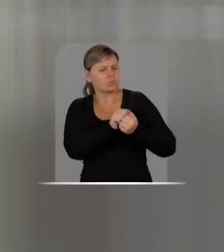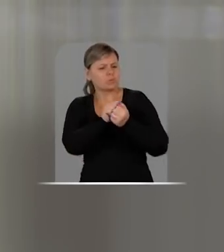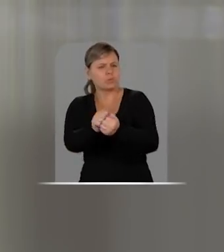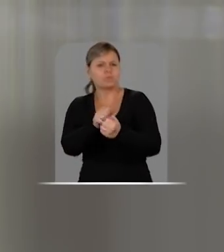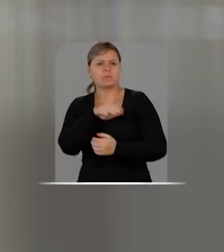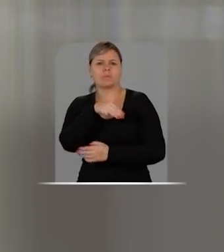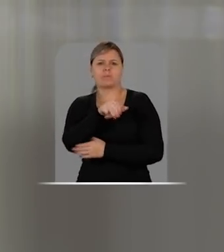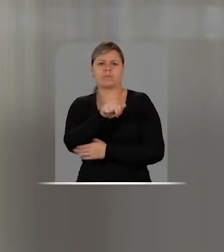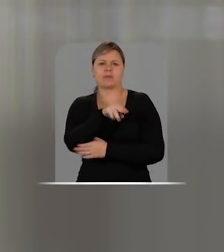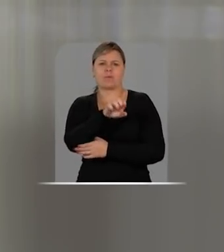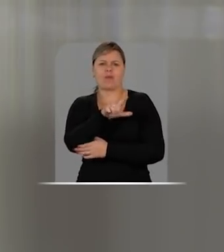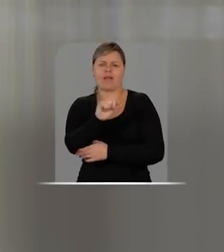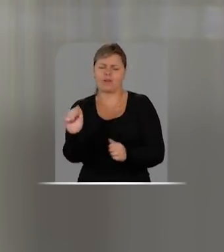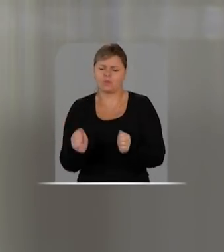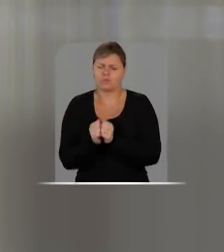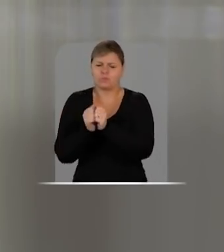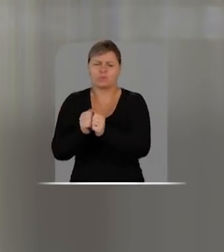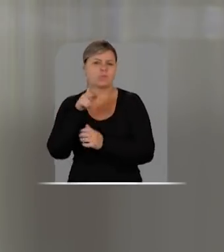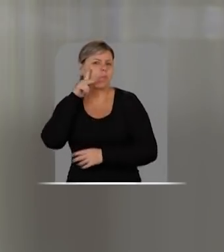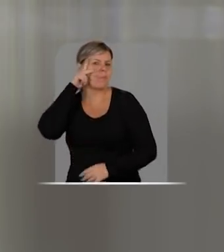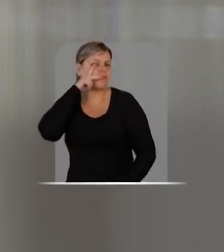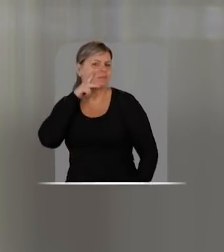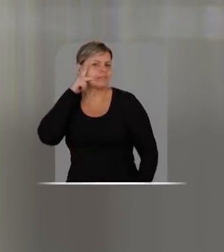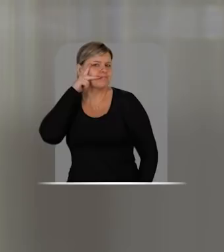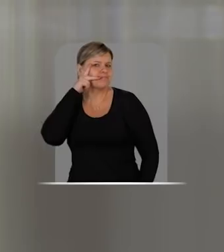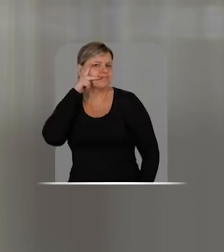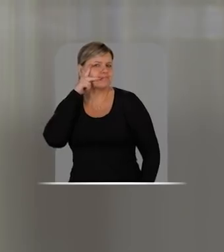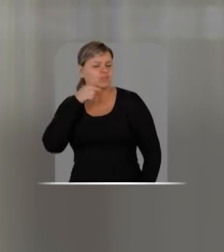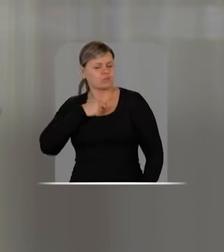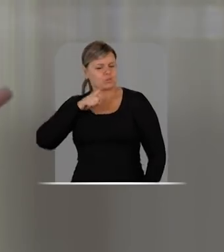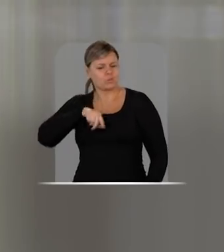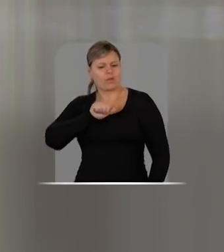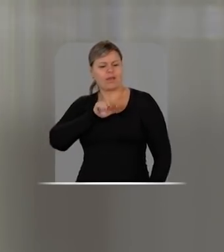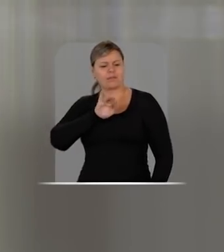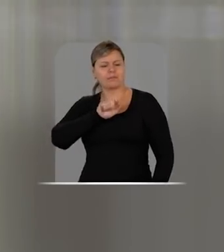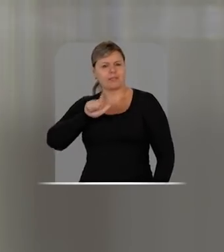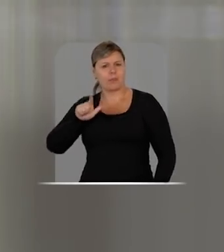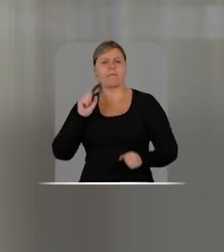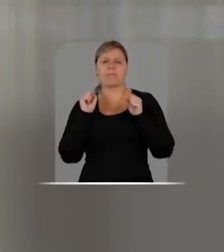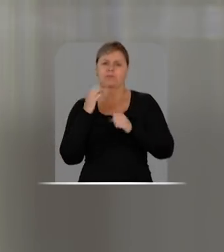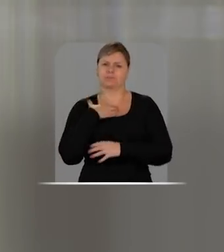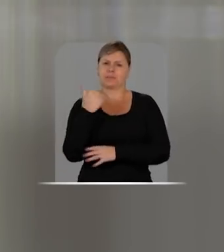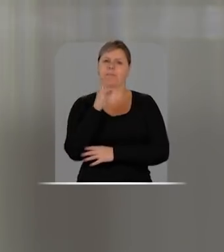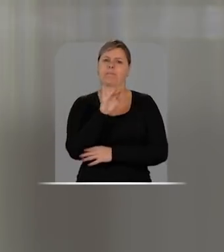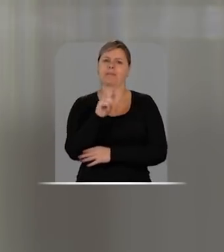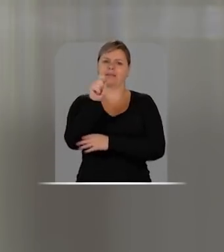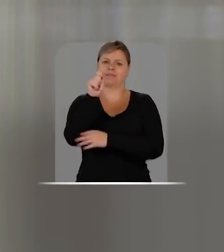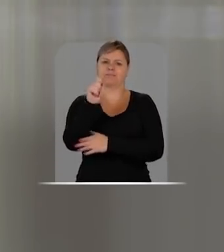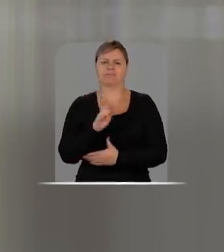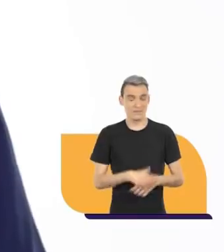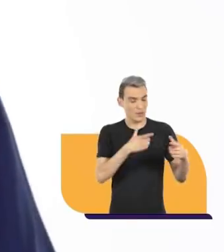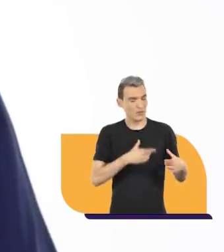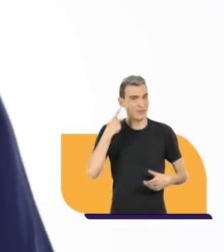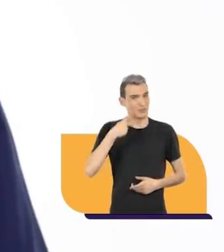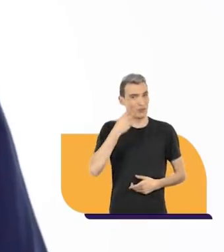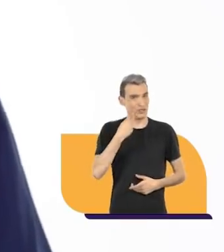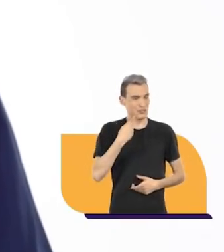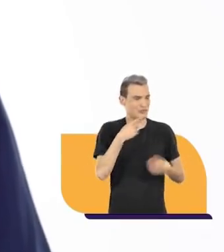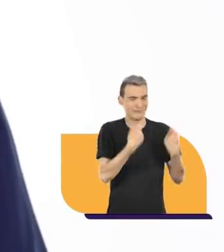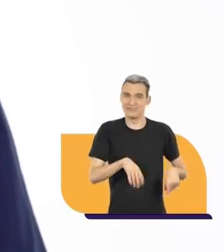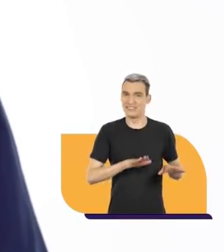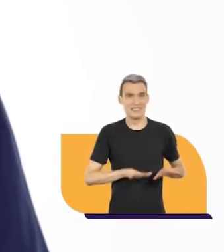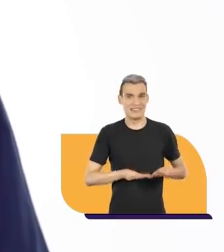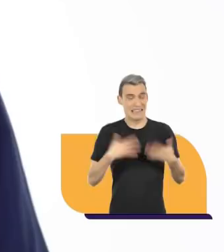junto com a Manuela, ao lado do senador Paulo Paim. Sou Abigail, mas tu pode me chamar de Biga. Um